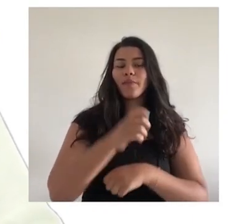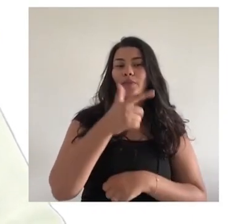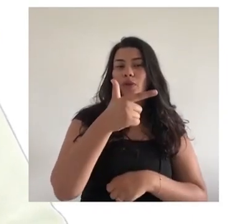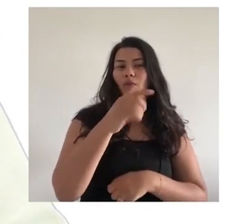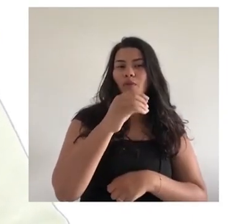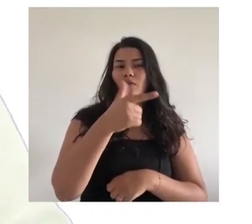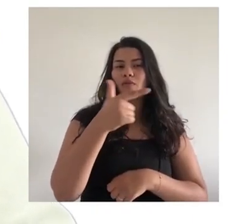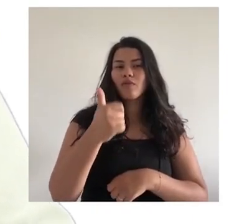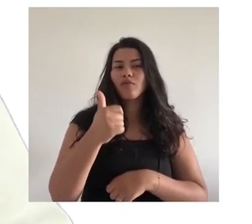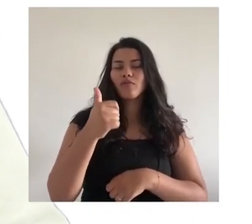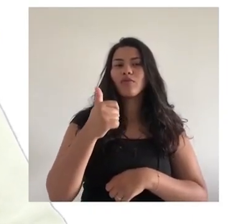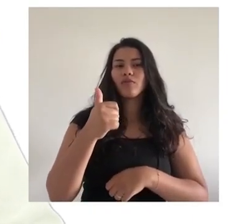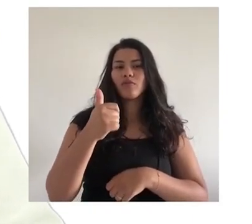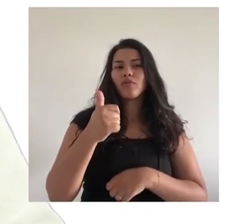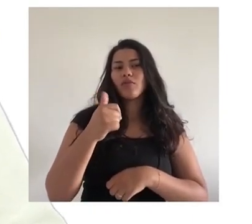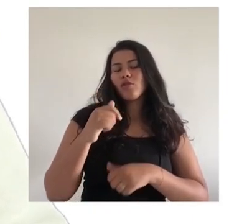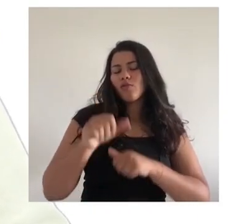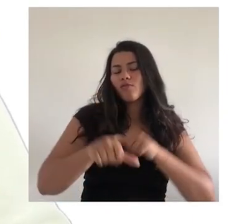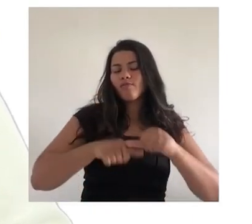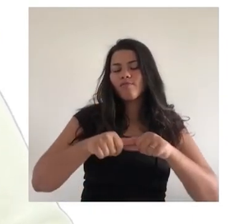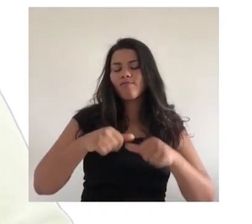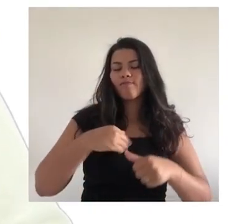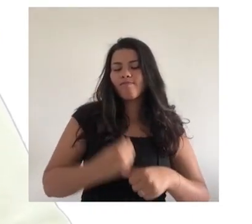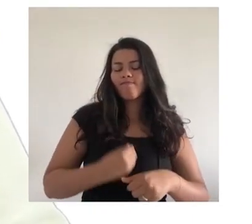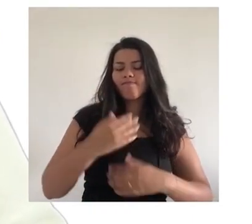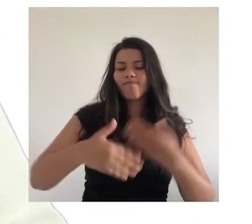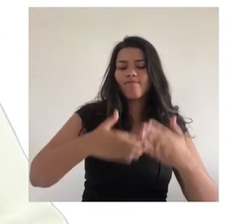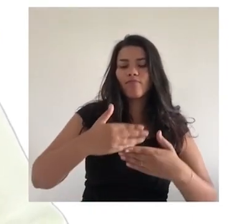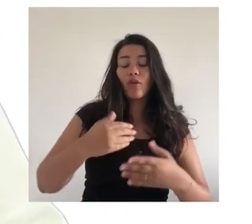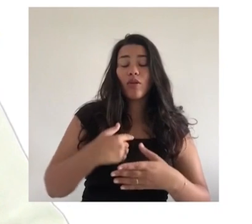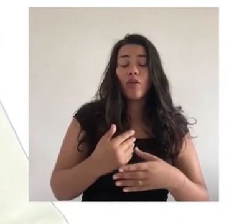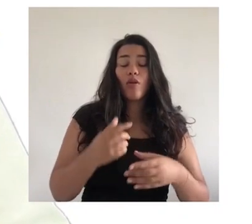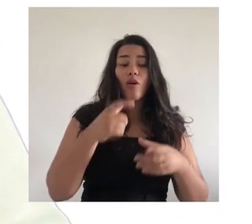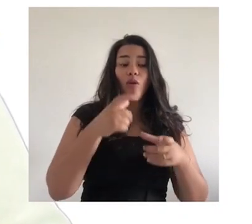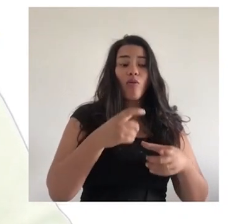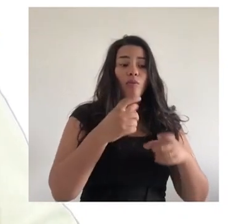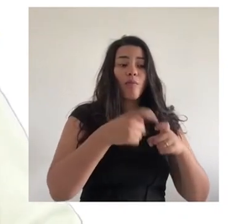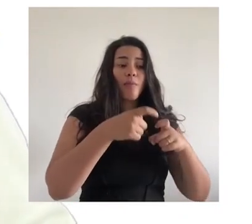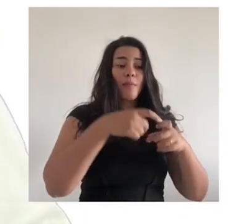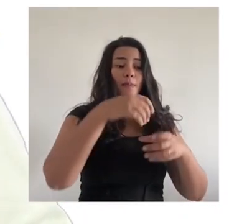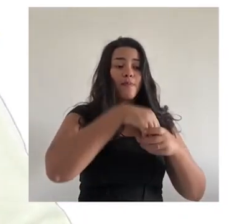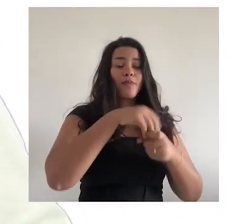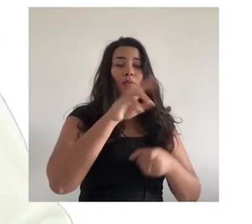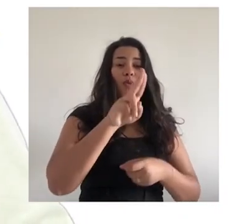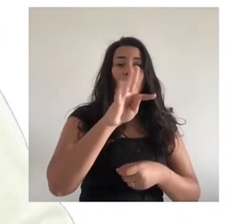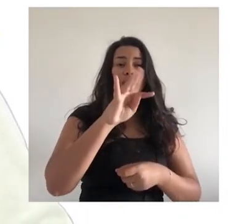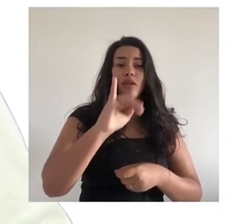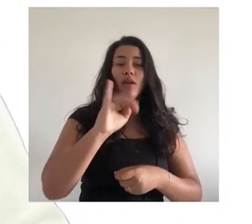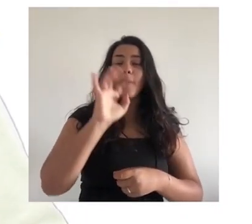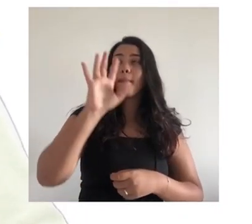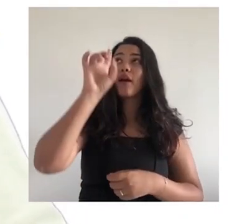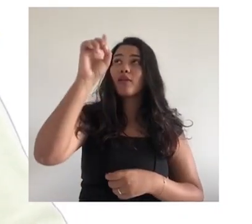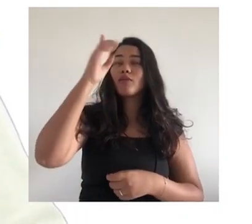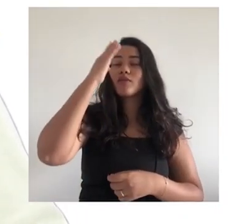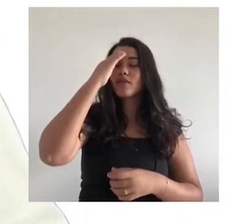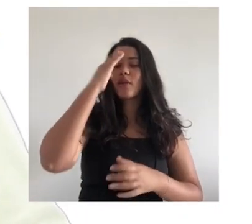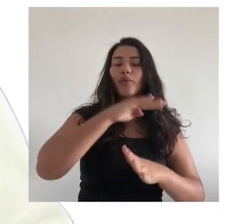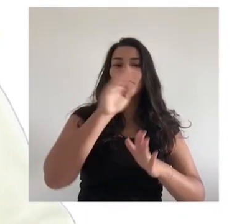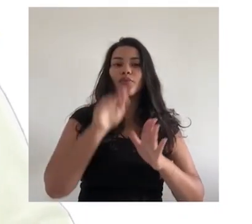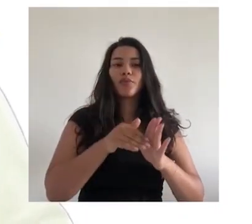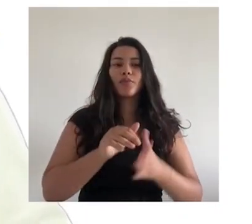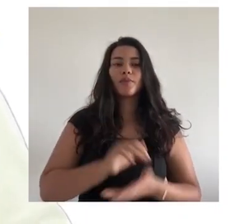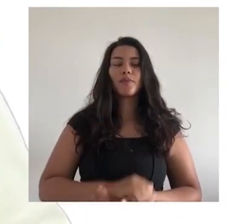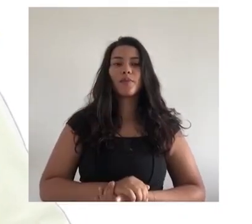mudar minha trajetória. Fui entubado e fiquei 132 dias na UTI. Mas Deus tem um propósito para tudo. É através desse propósito que